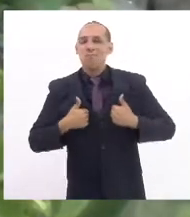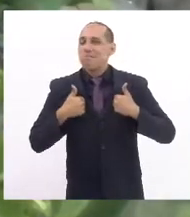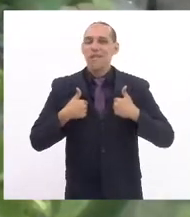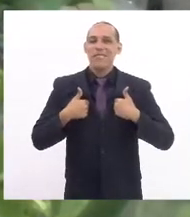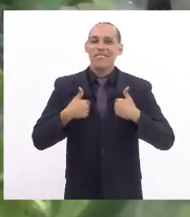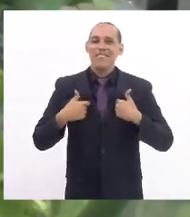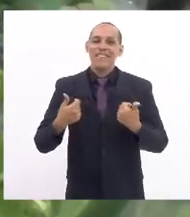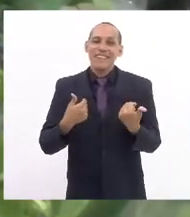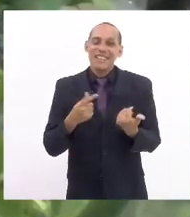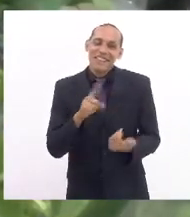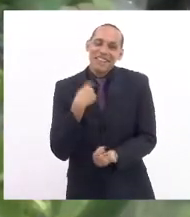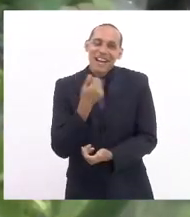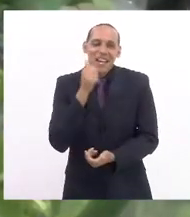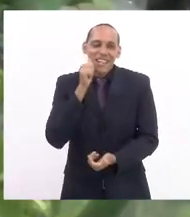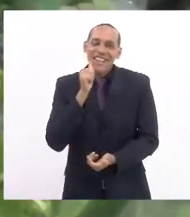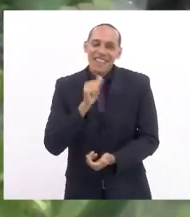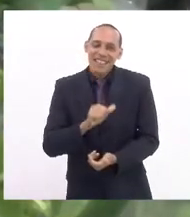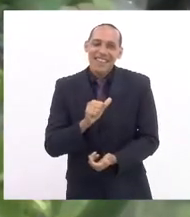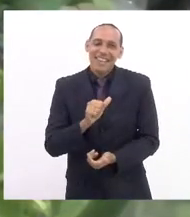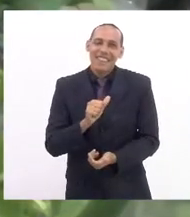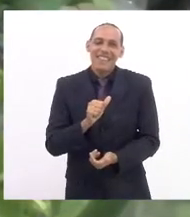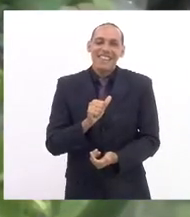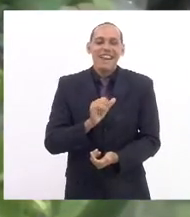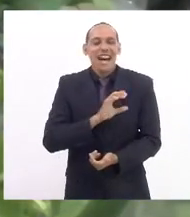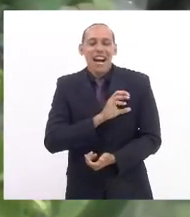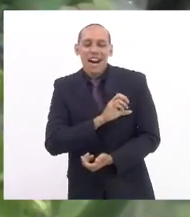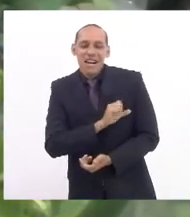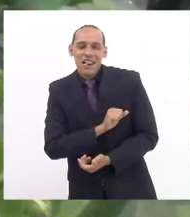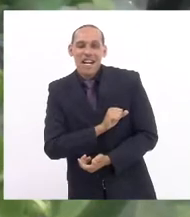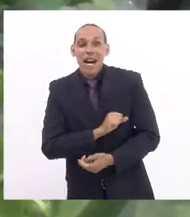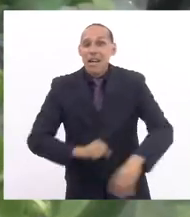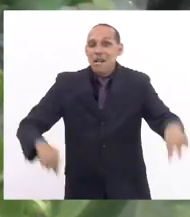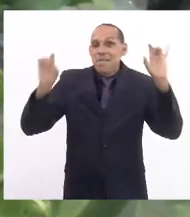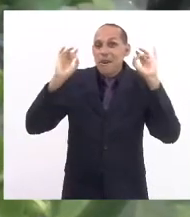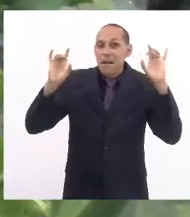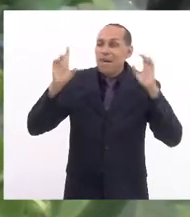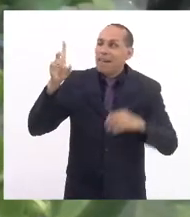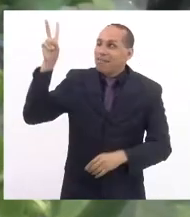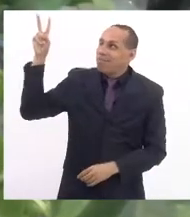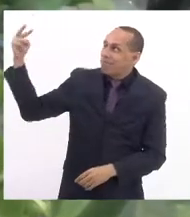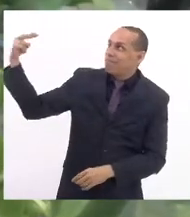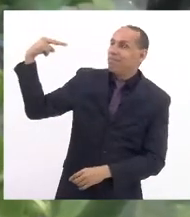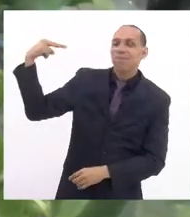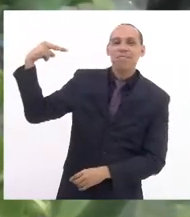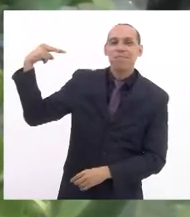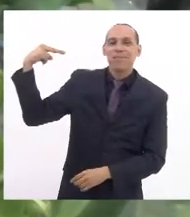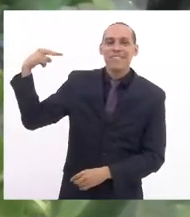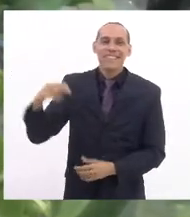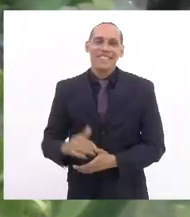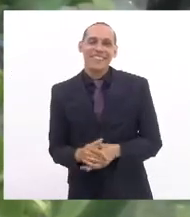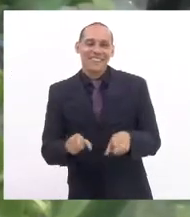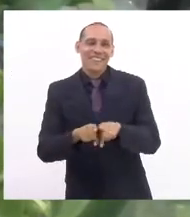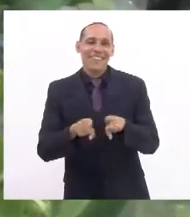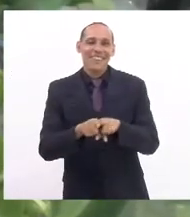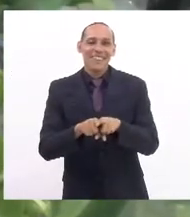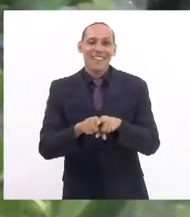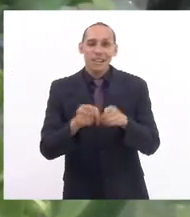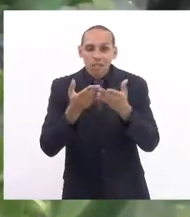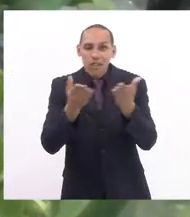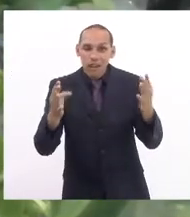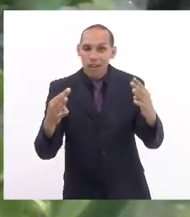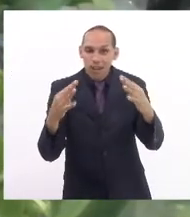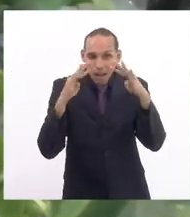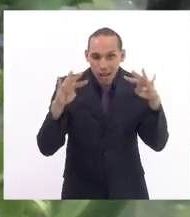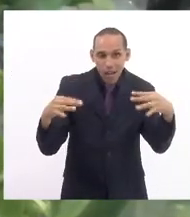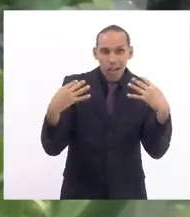de sermos mulheres graciosas e preciosas aos olhos de Deus. Dizer, que para quem está nos assistindo,